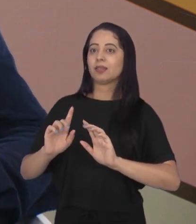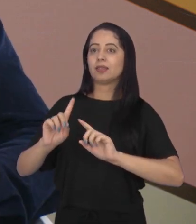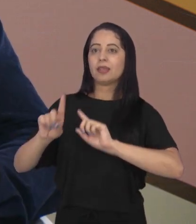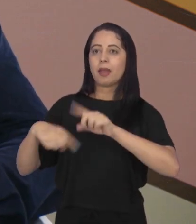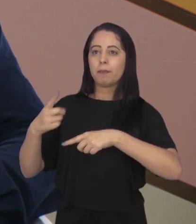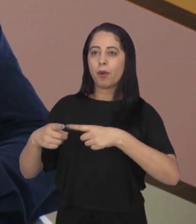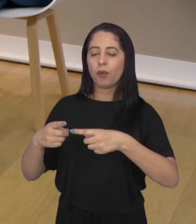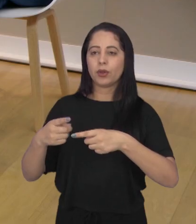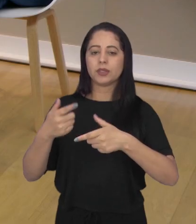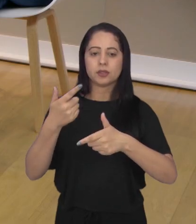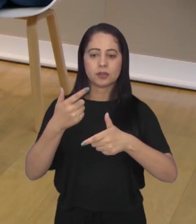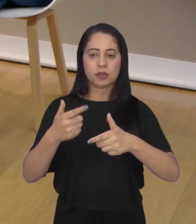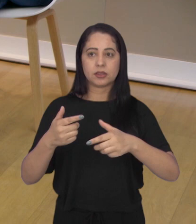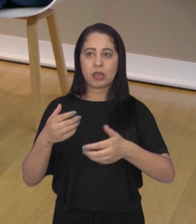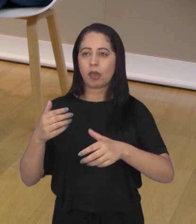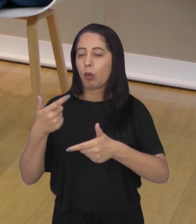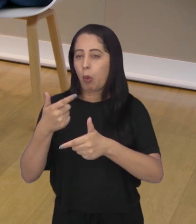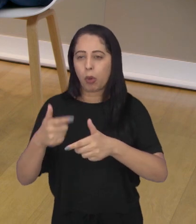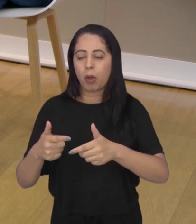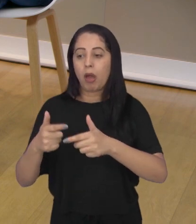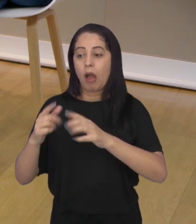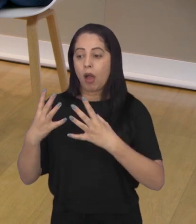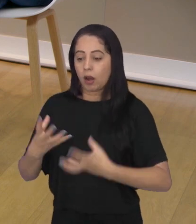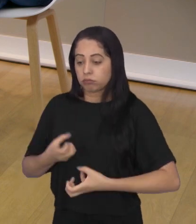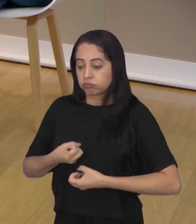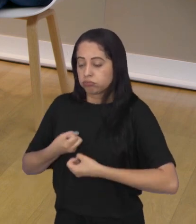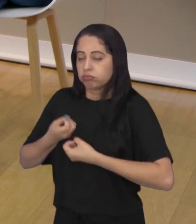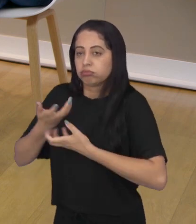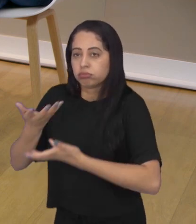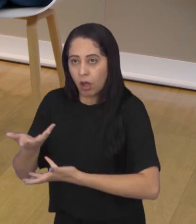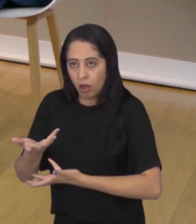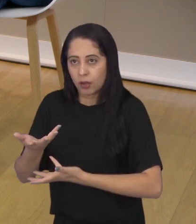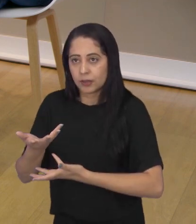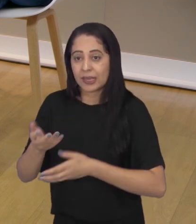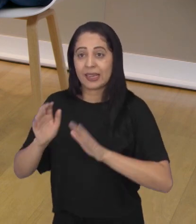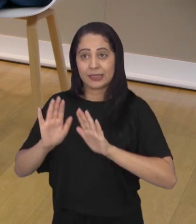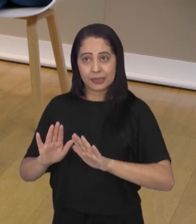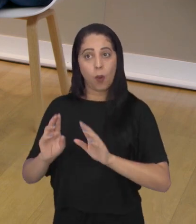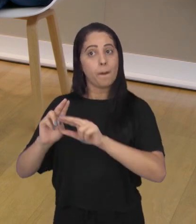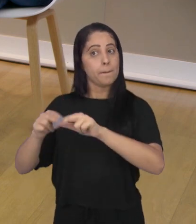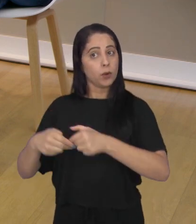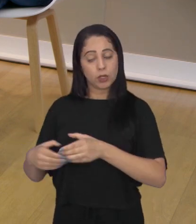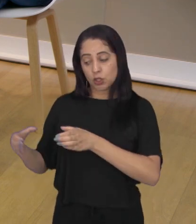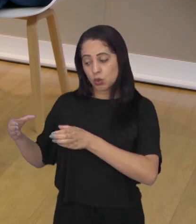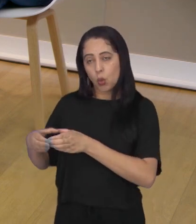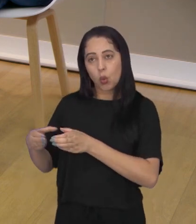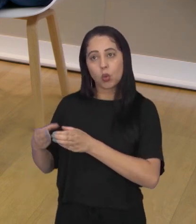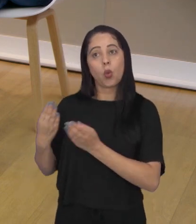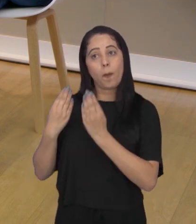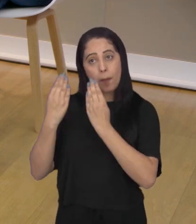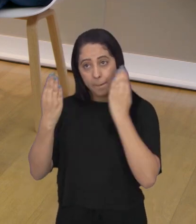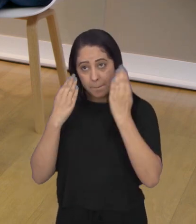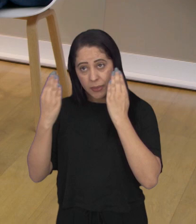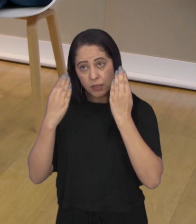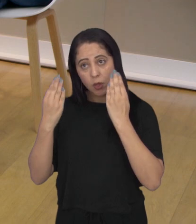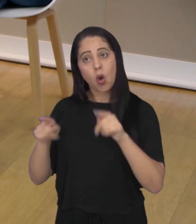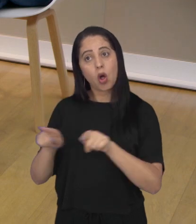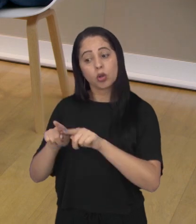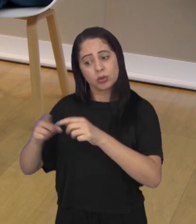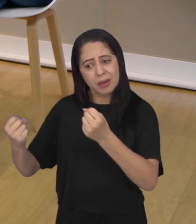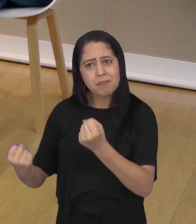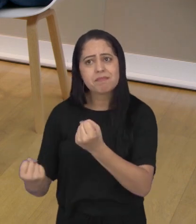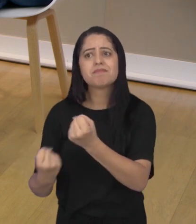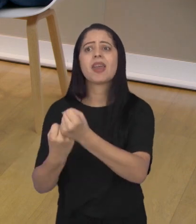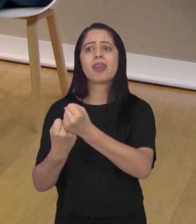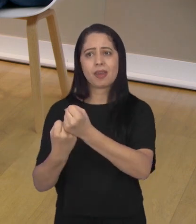tende a sair. Então, de uma forma informal, dentro dessa composição da equipe multidisciplinar, o psicólogo também dá esse